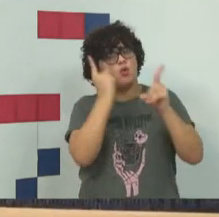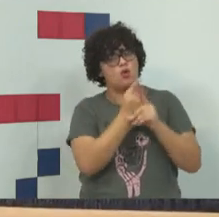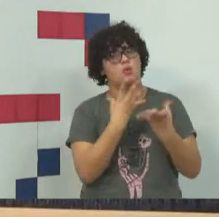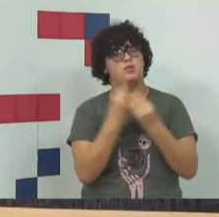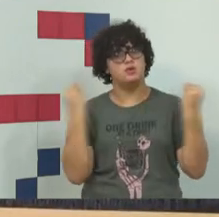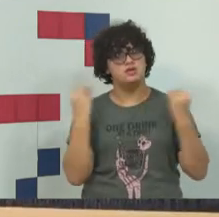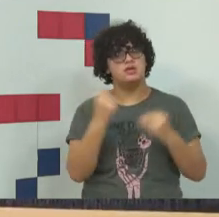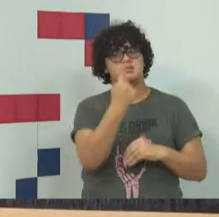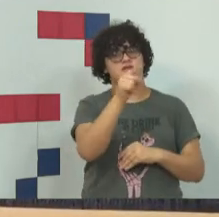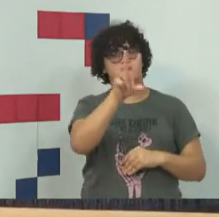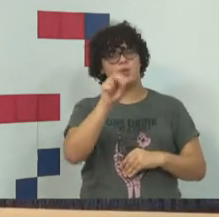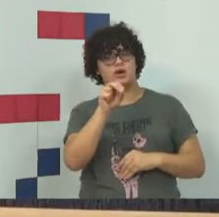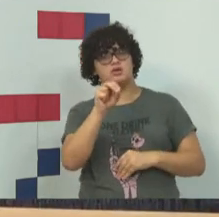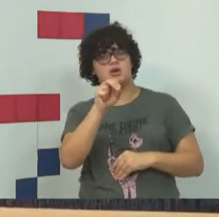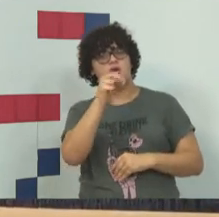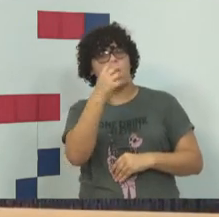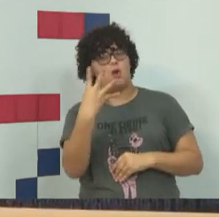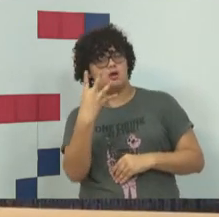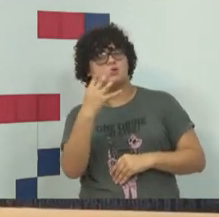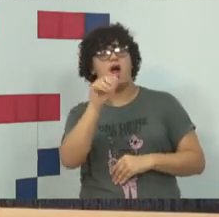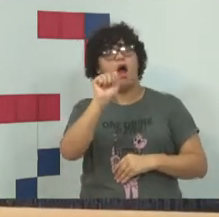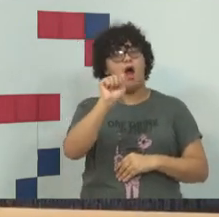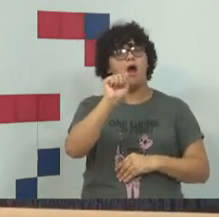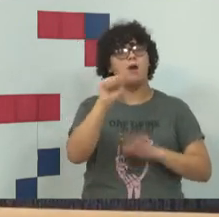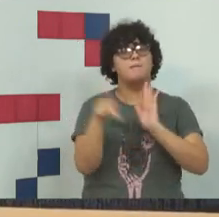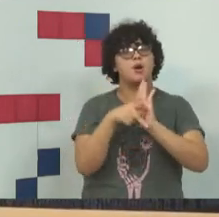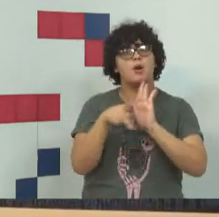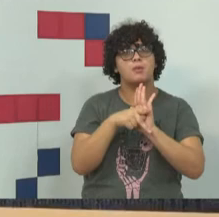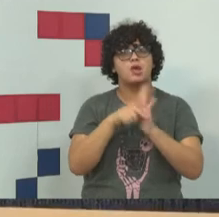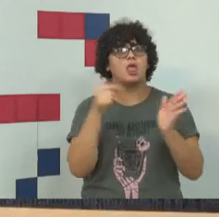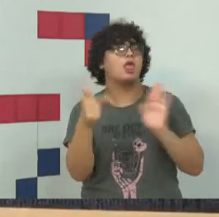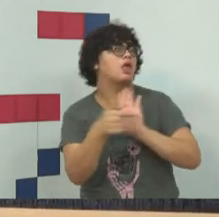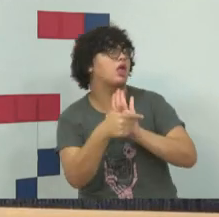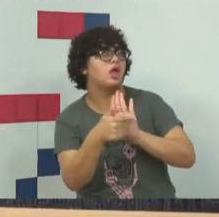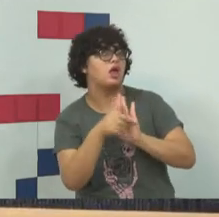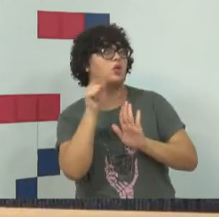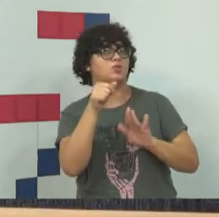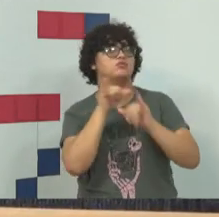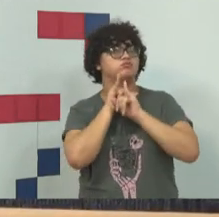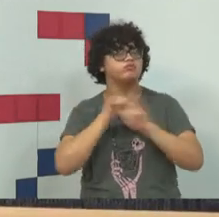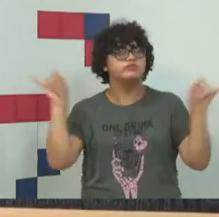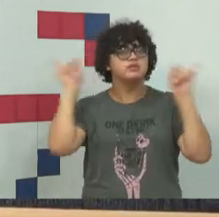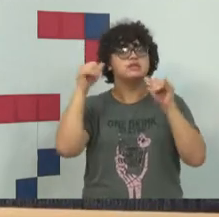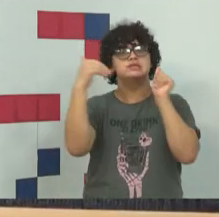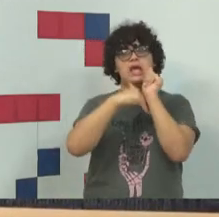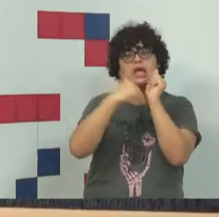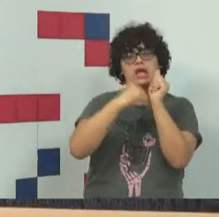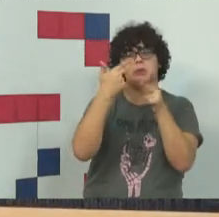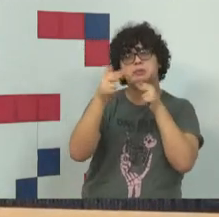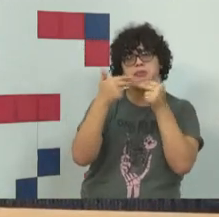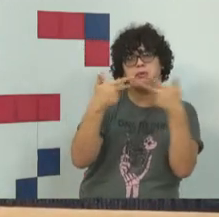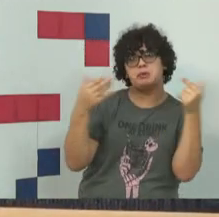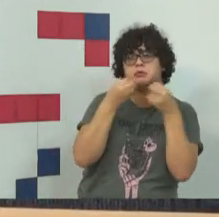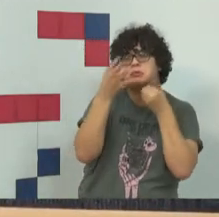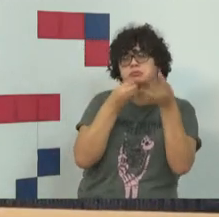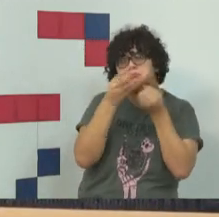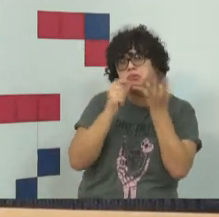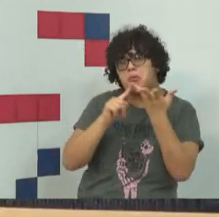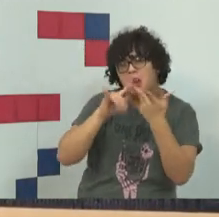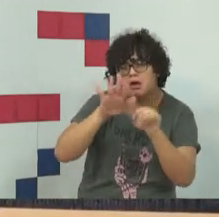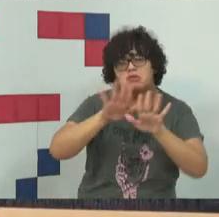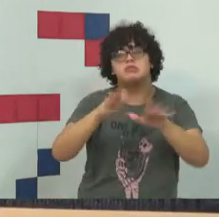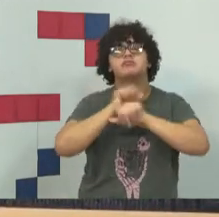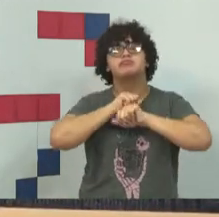154A, que originalmente era um crime de divulgação de segredos, enfim, e eles adaptaram,